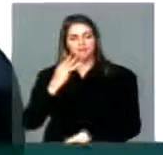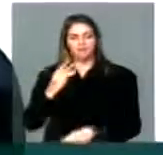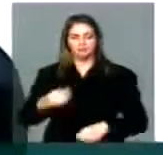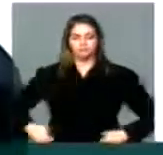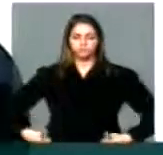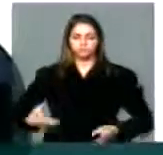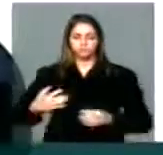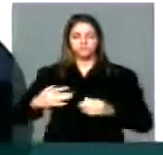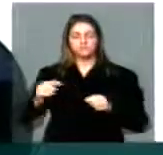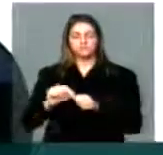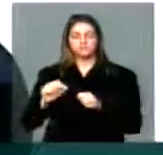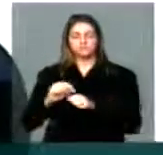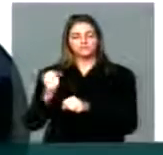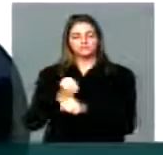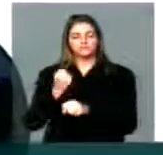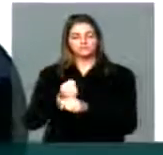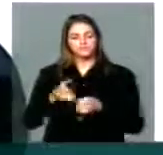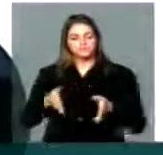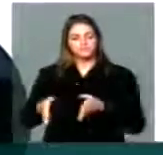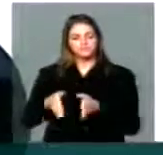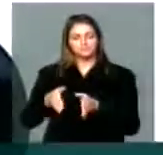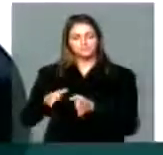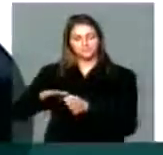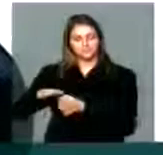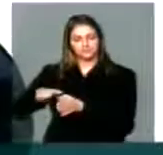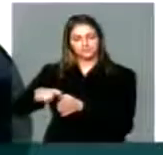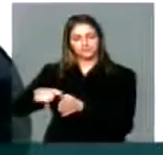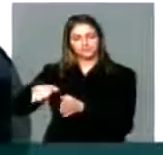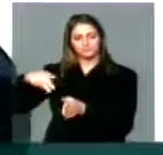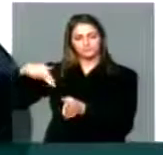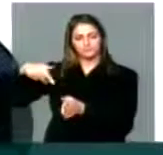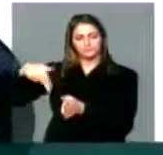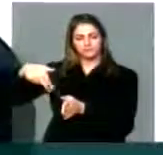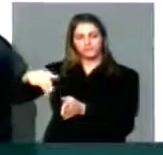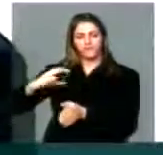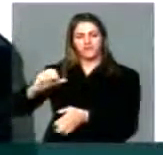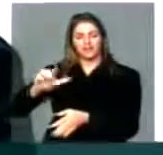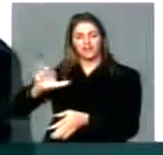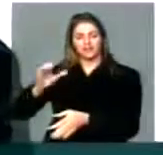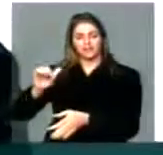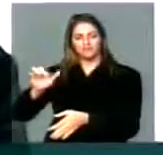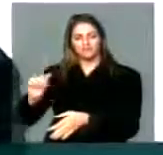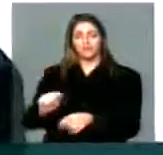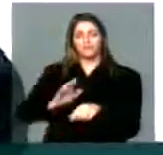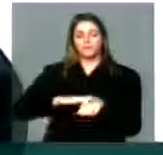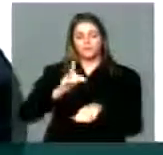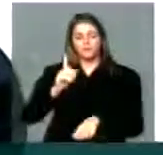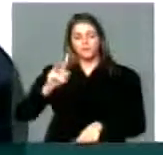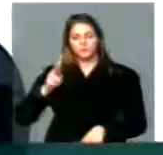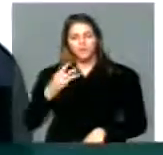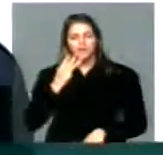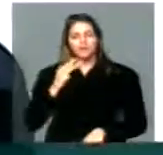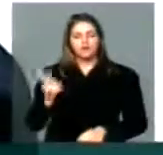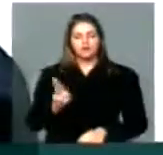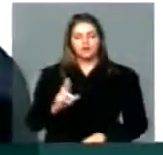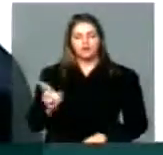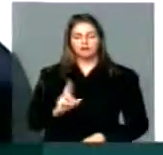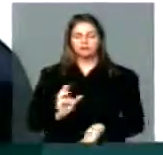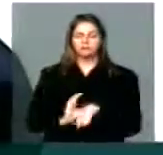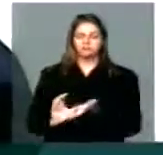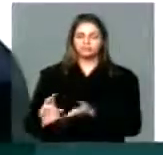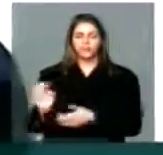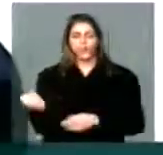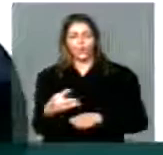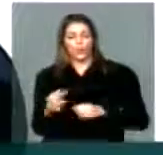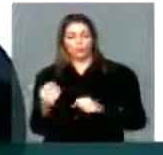calçadas cidadãs nos órgãos públicos da cidade, todos os órgãos públicos serão aparelhados, mais um milhão de reais para fazer uma